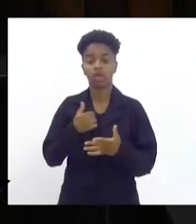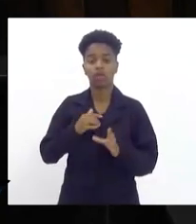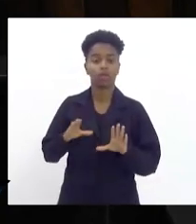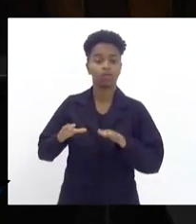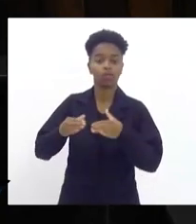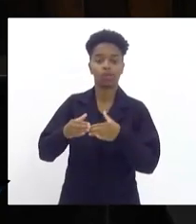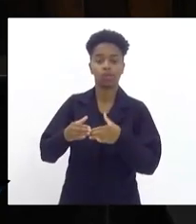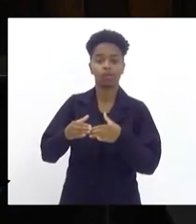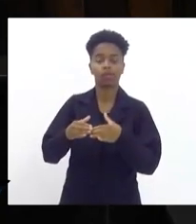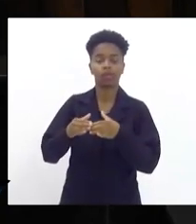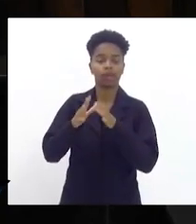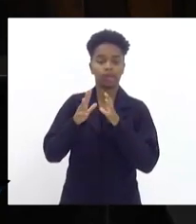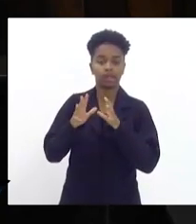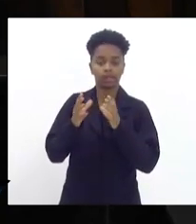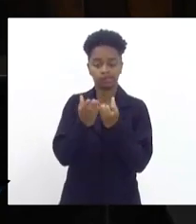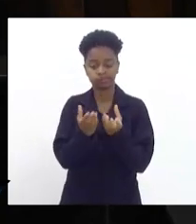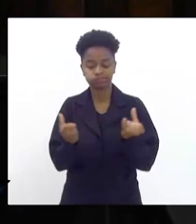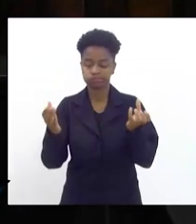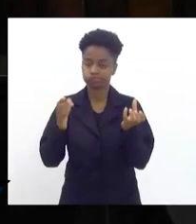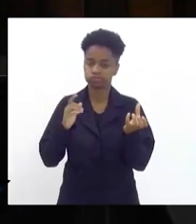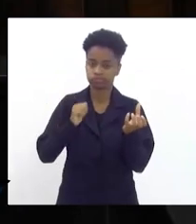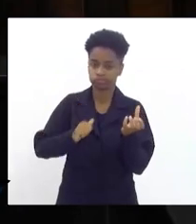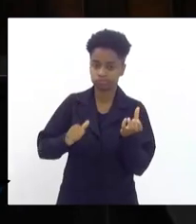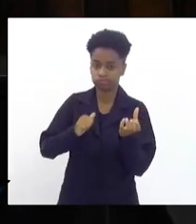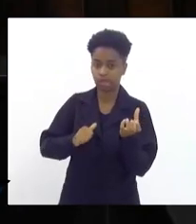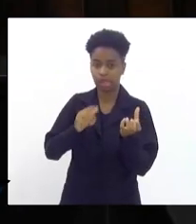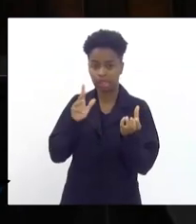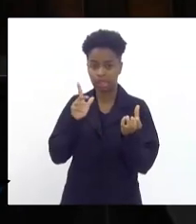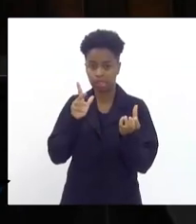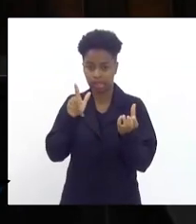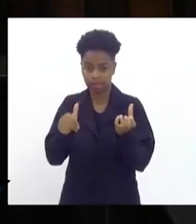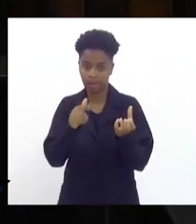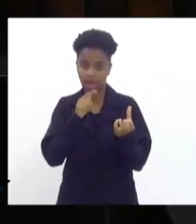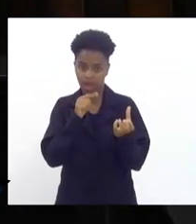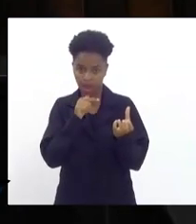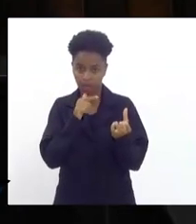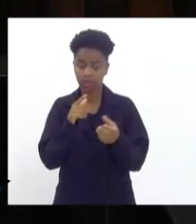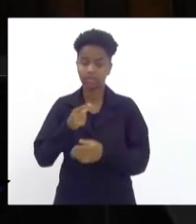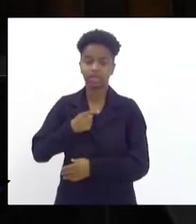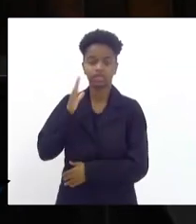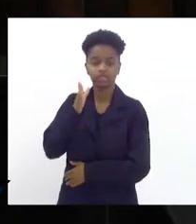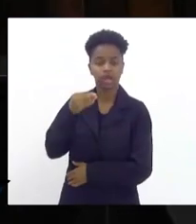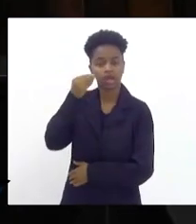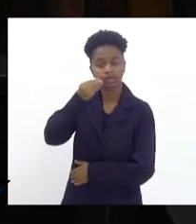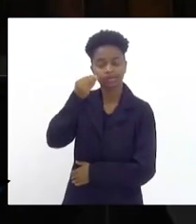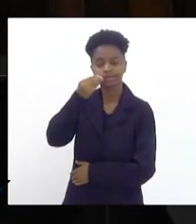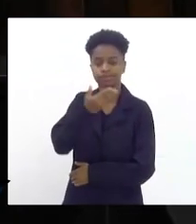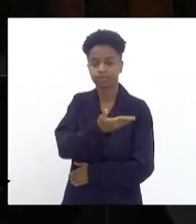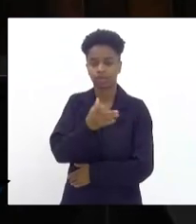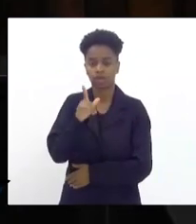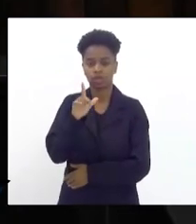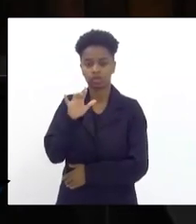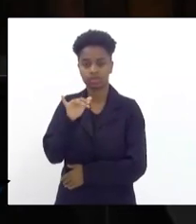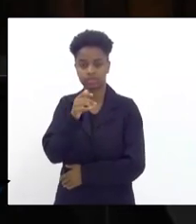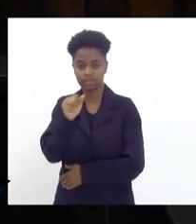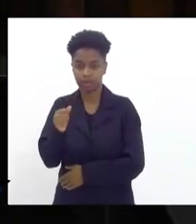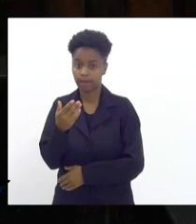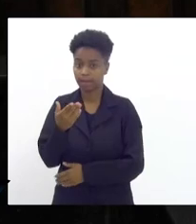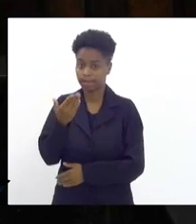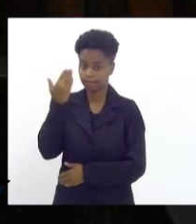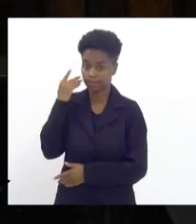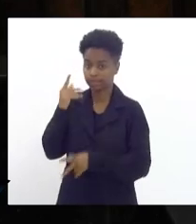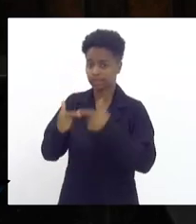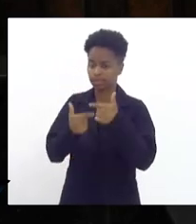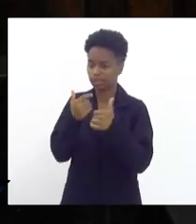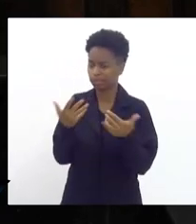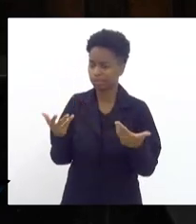onde eu tenho a honra de ter aqui a minha querida Lucinha experiente que fez anteriormente um belo trabalho como presidente na Comissão de Saneamento